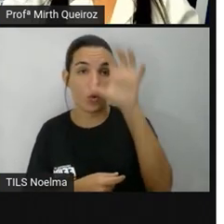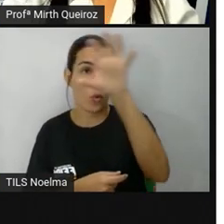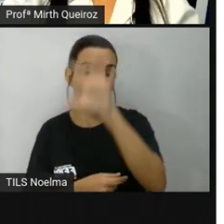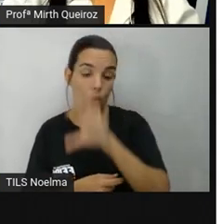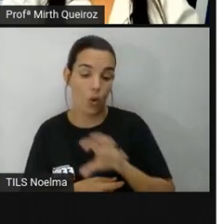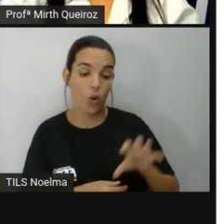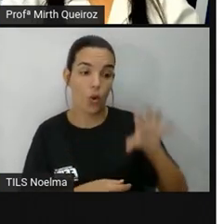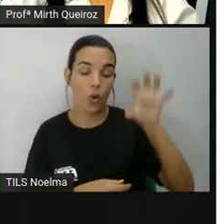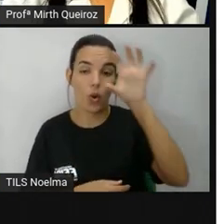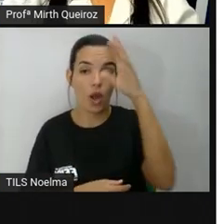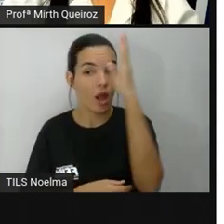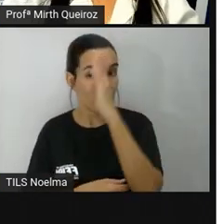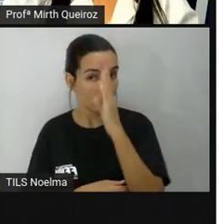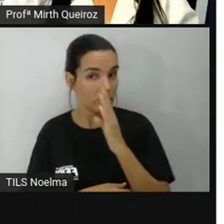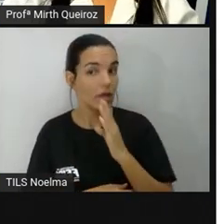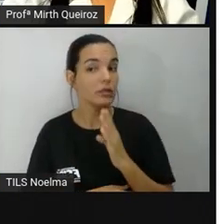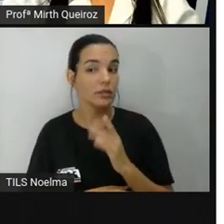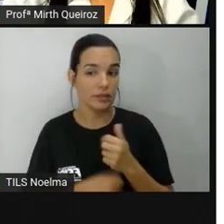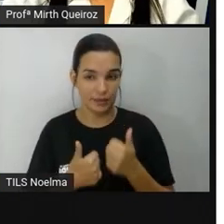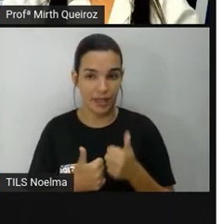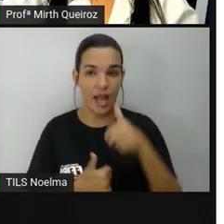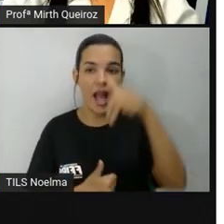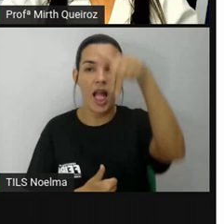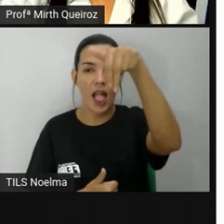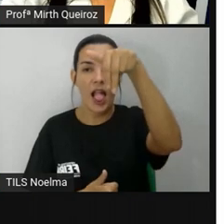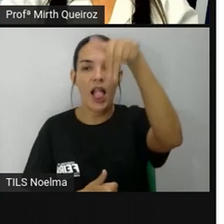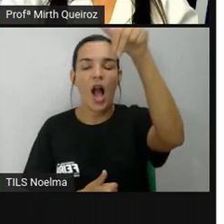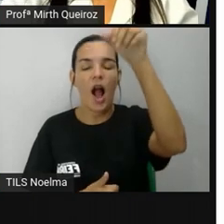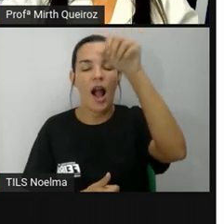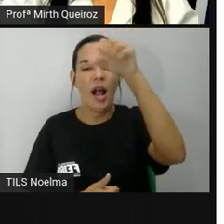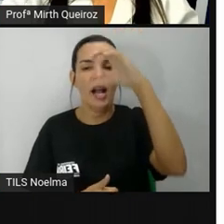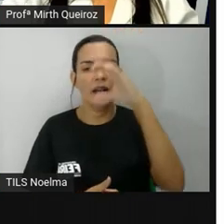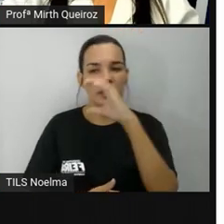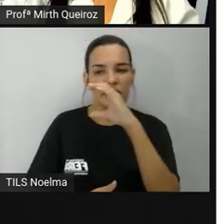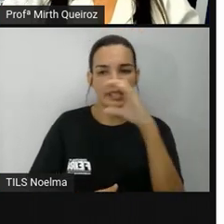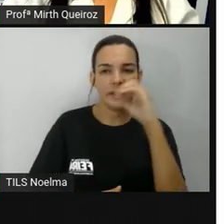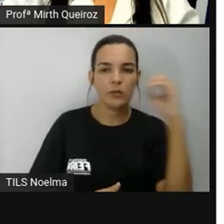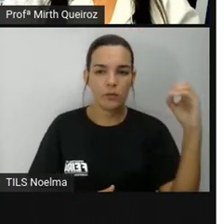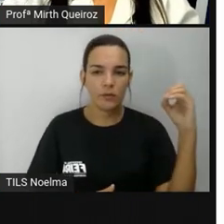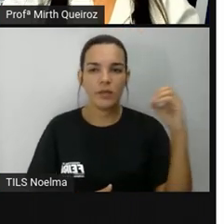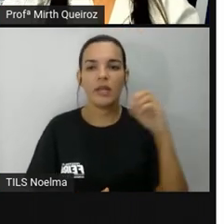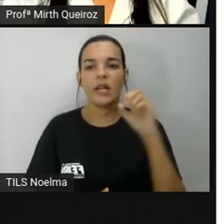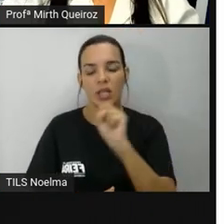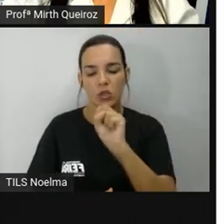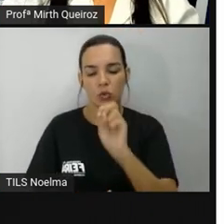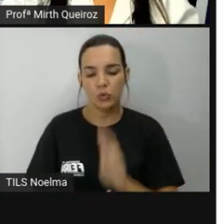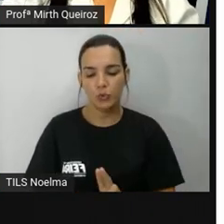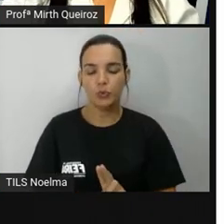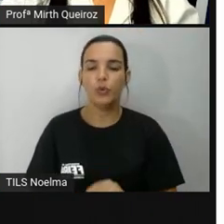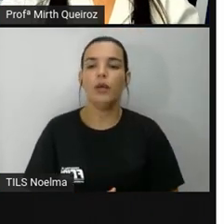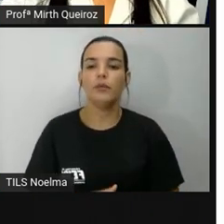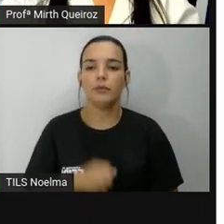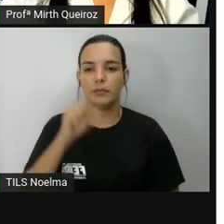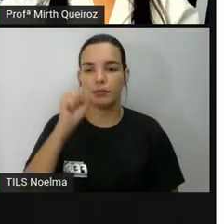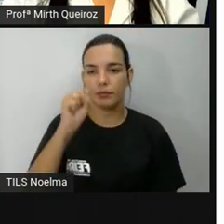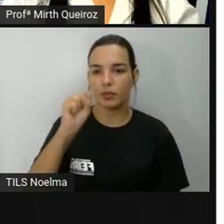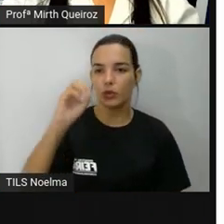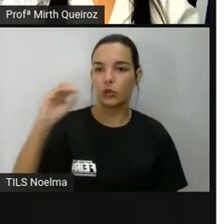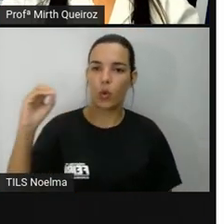era o norte, nordeste, centro-oeste, sudeste e sul, a partir aí da rosa dos ventos. E,